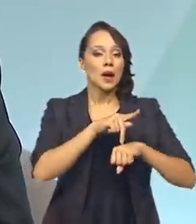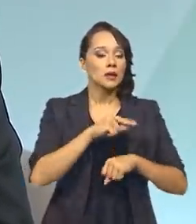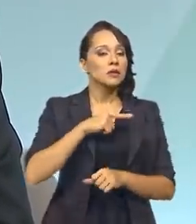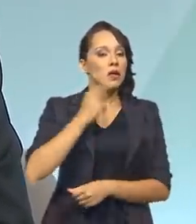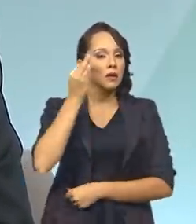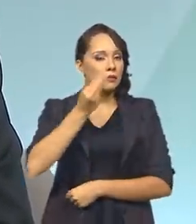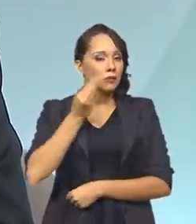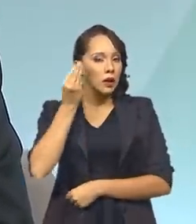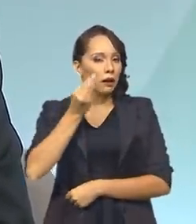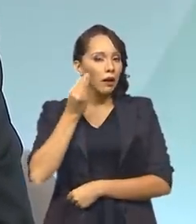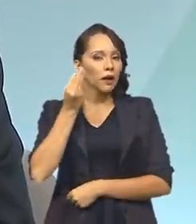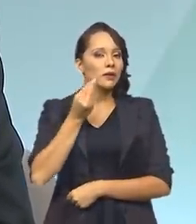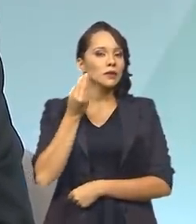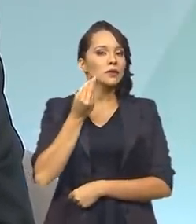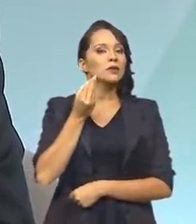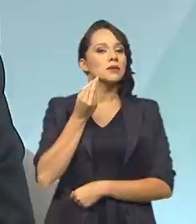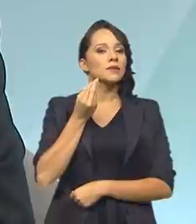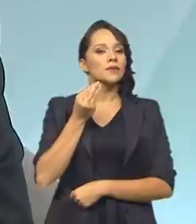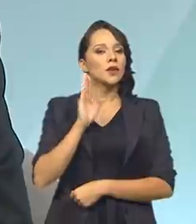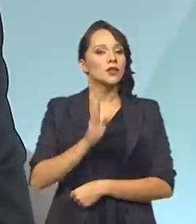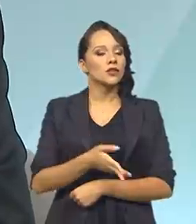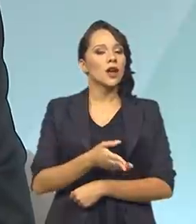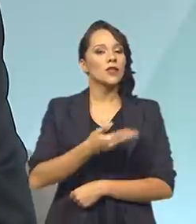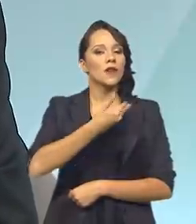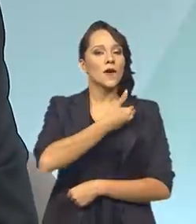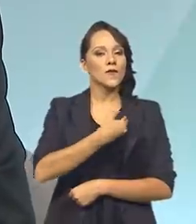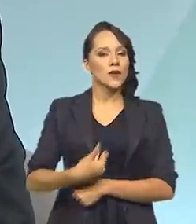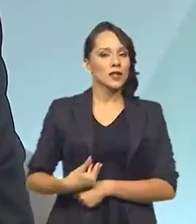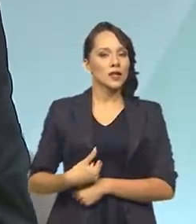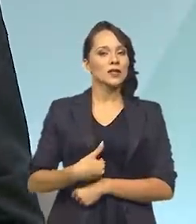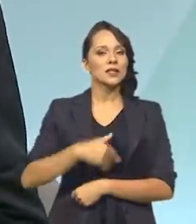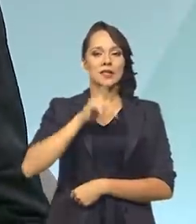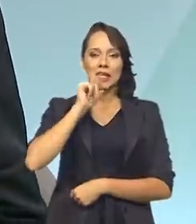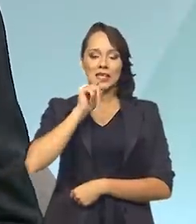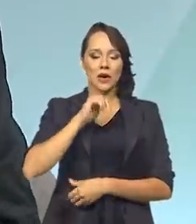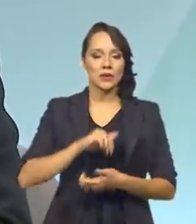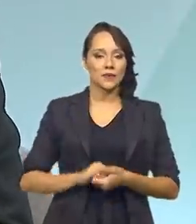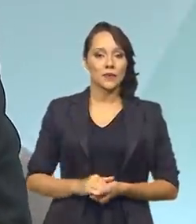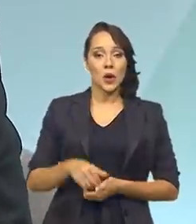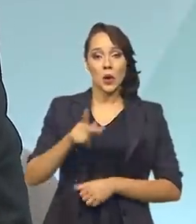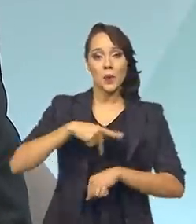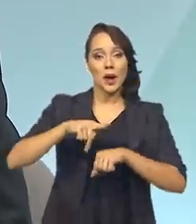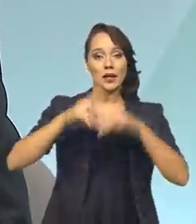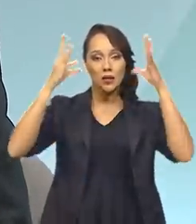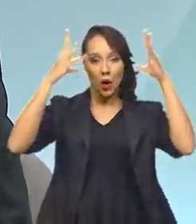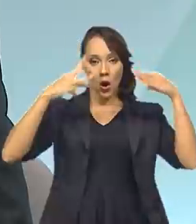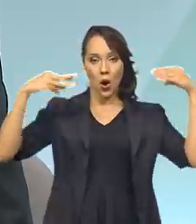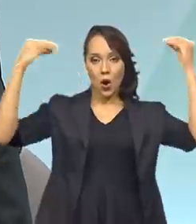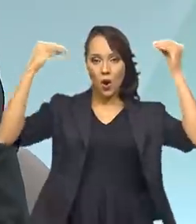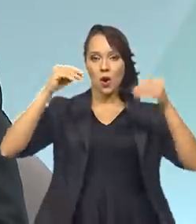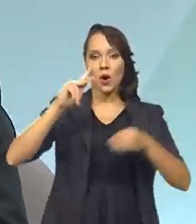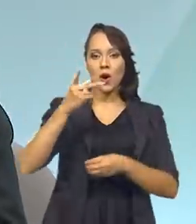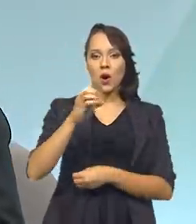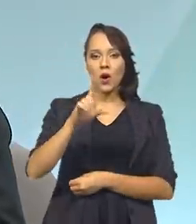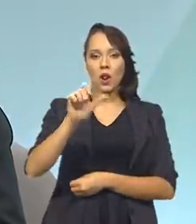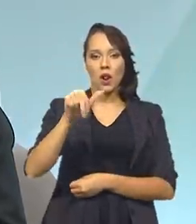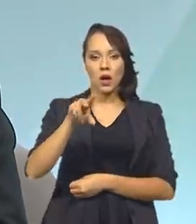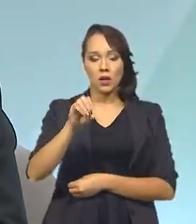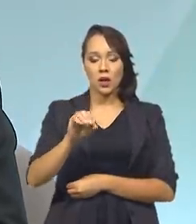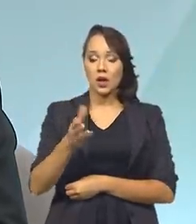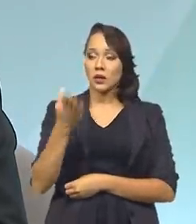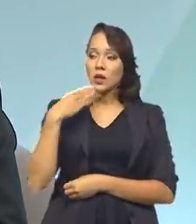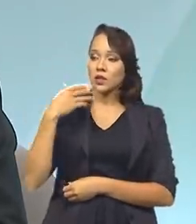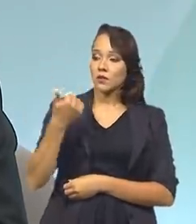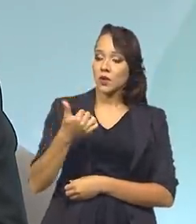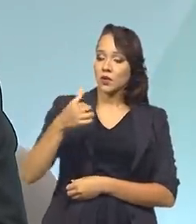experiências exitosas na governança das suas águas. A Holanda, por exemplo, desde 1640,